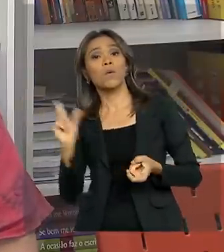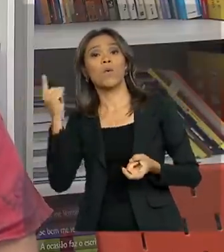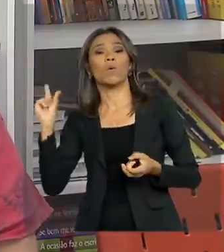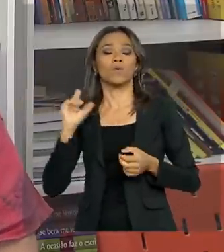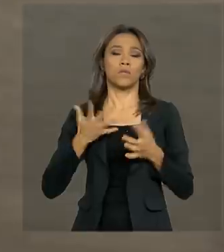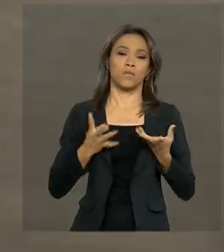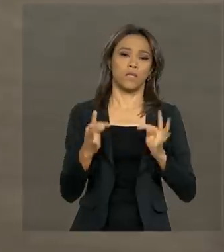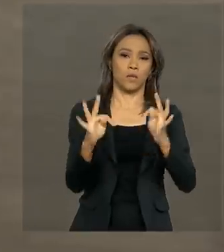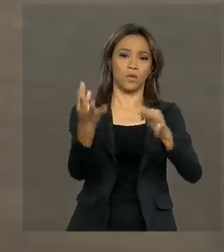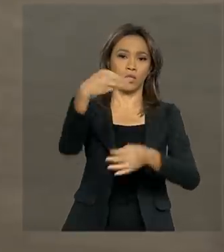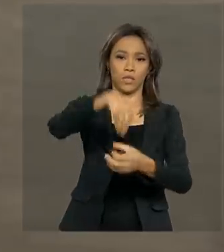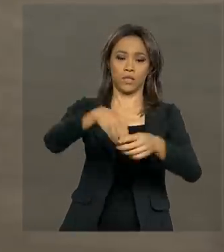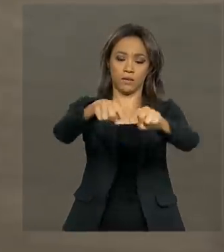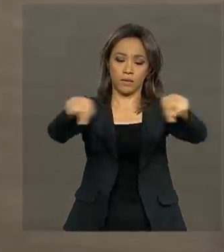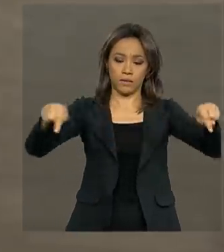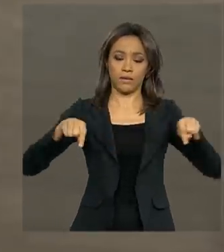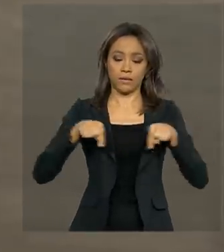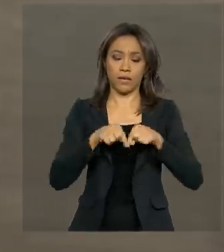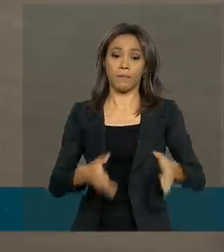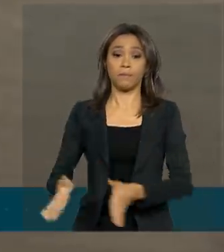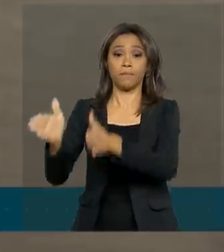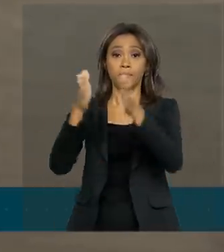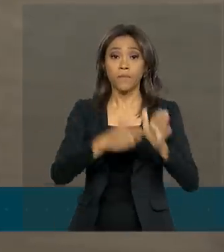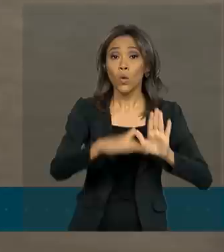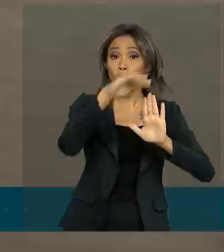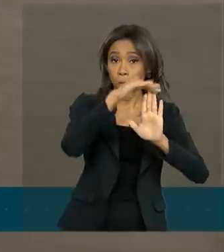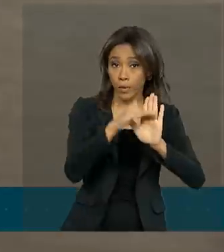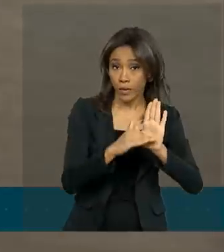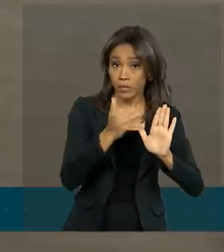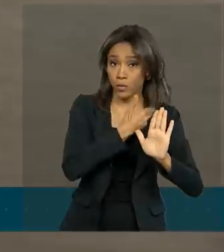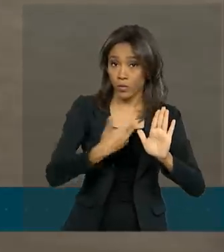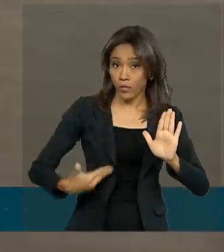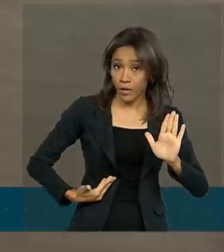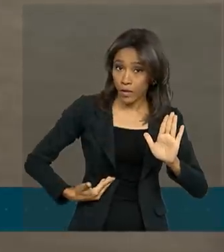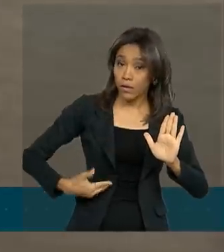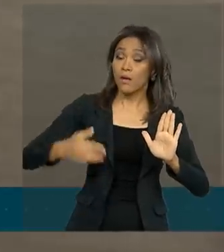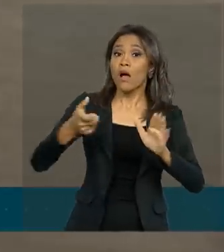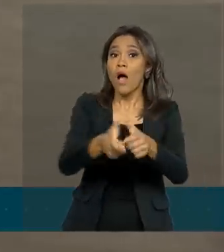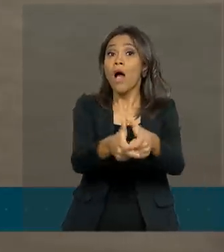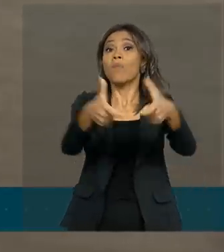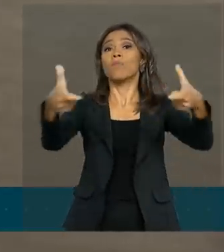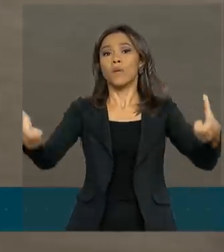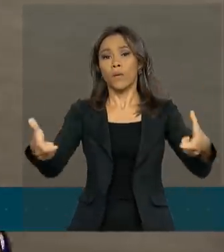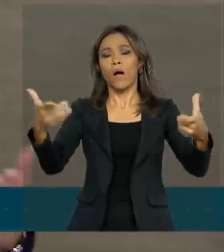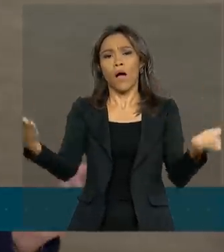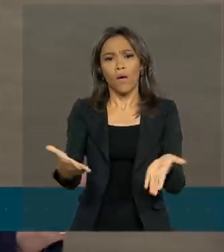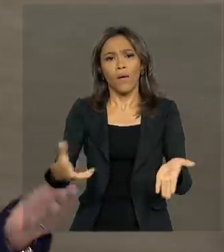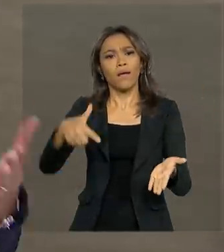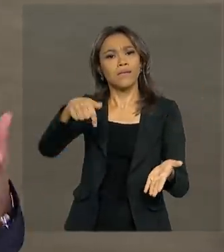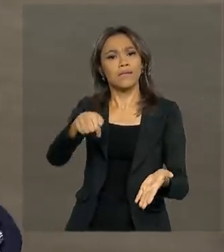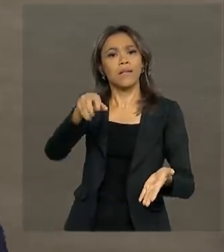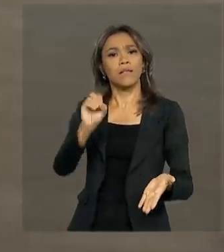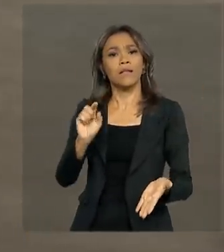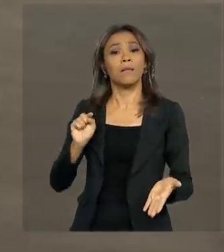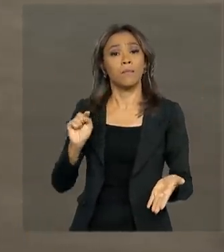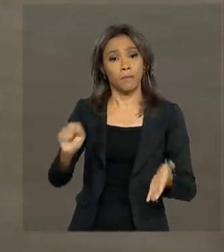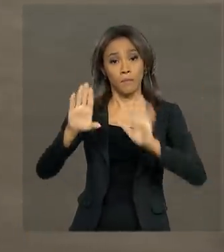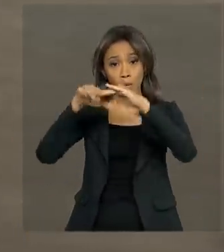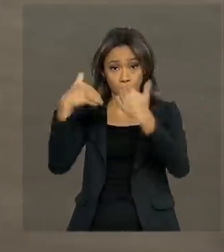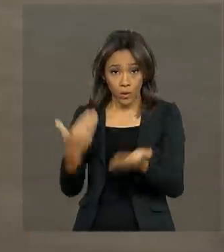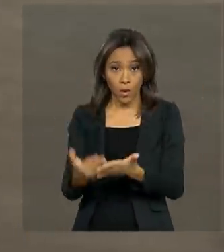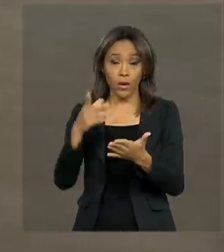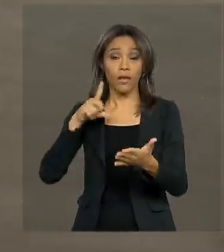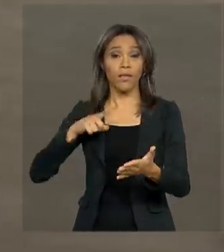em sala. O programa Educação Conectada foi ampliado. Segundo o governo federal, serão 70 mil escolas com acesso à internet,